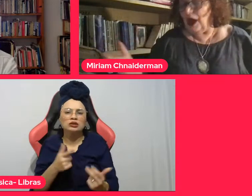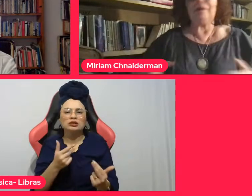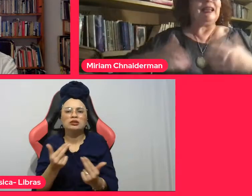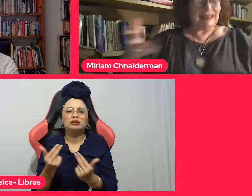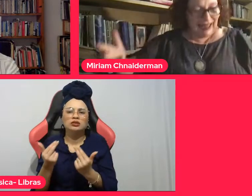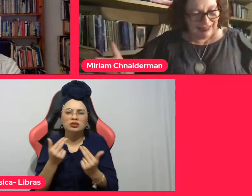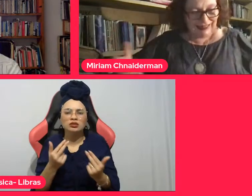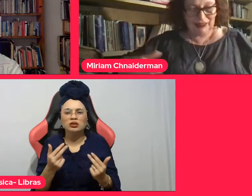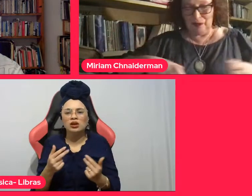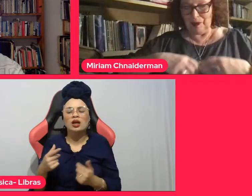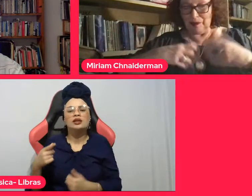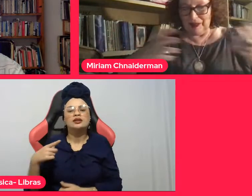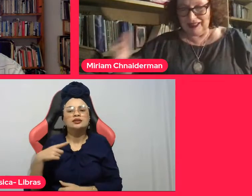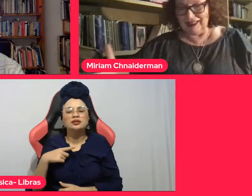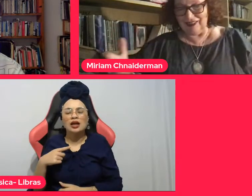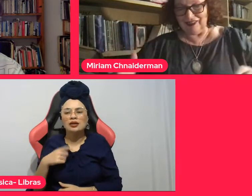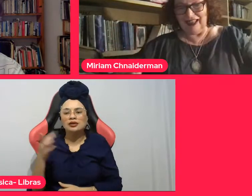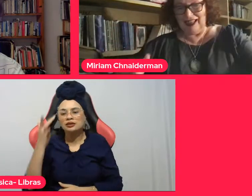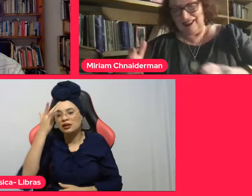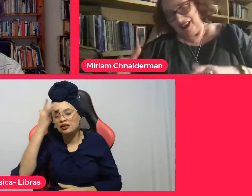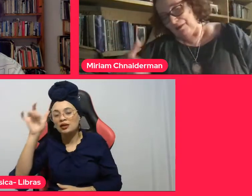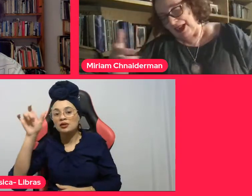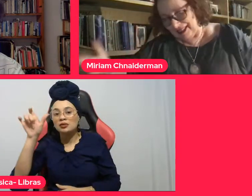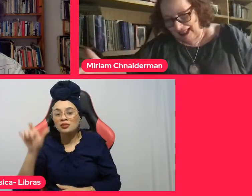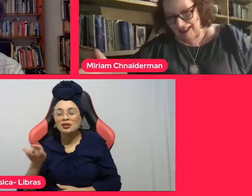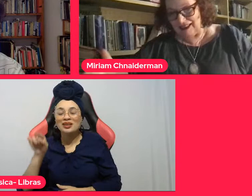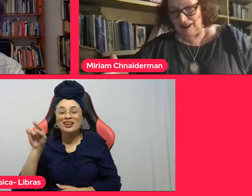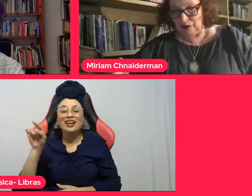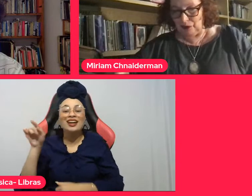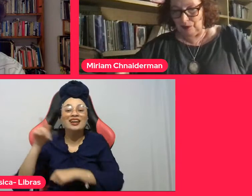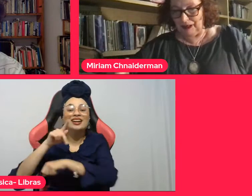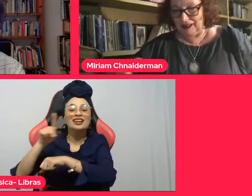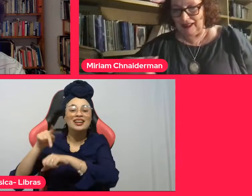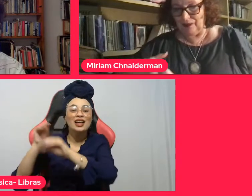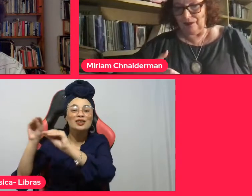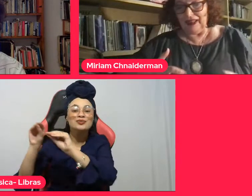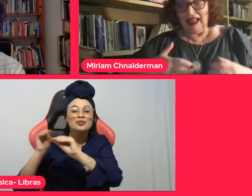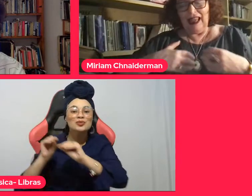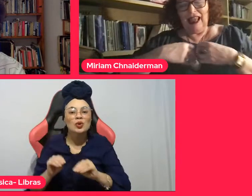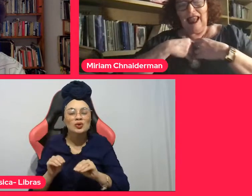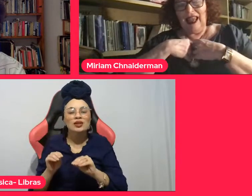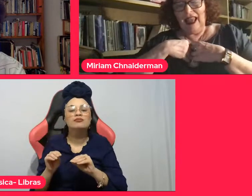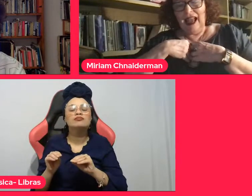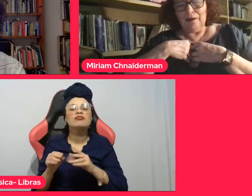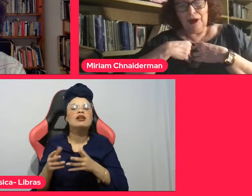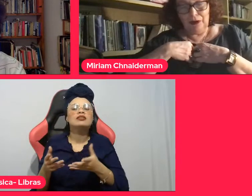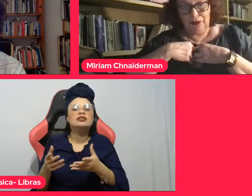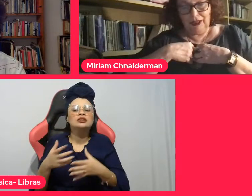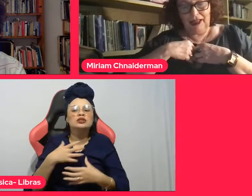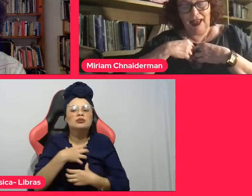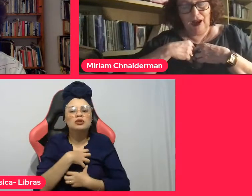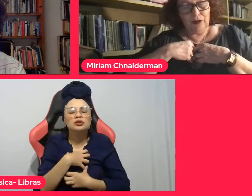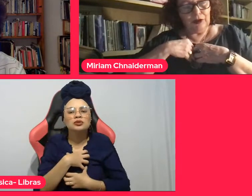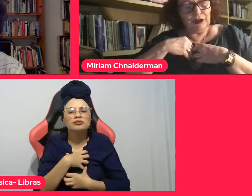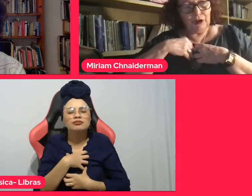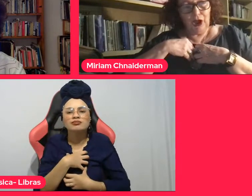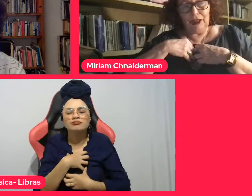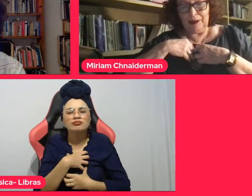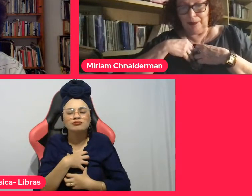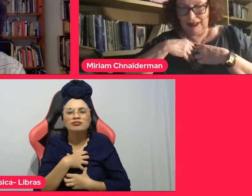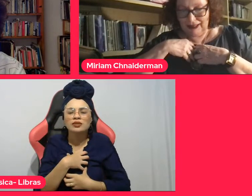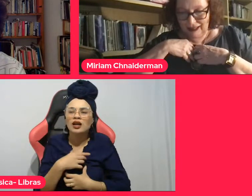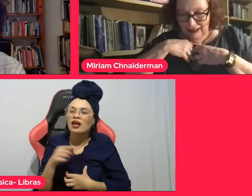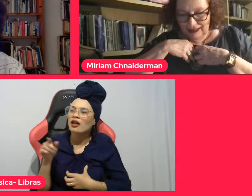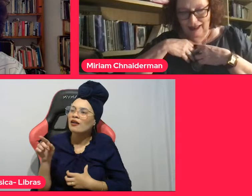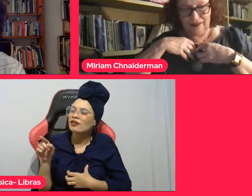a paisagem, permeando a paisagem urbana, a meu ver, é algo que